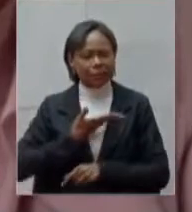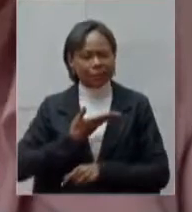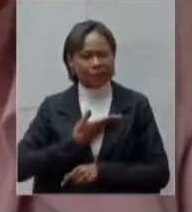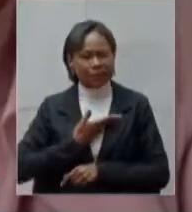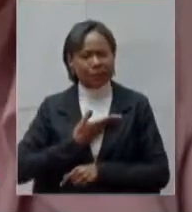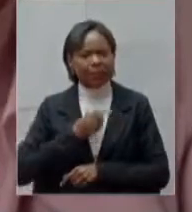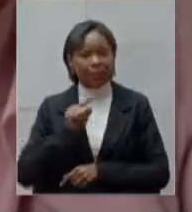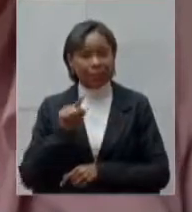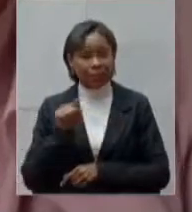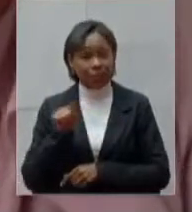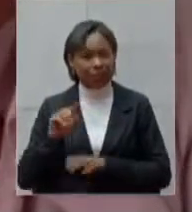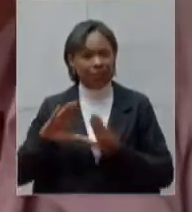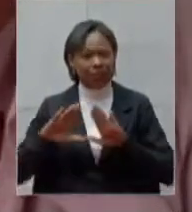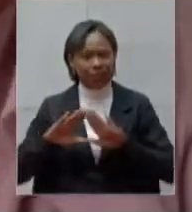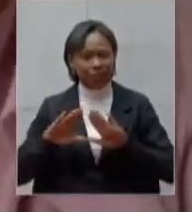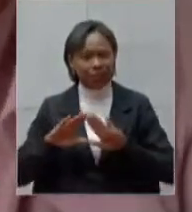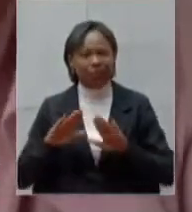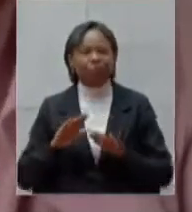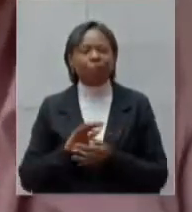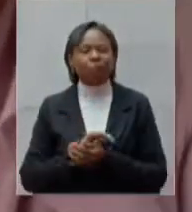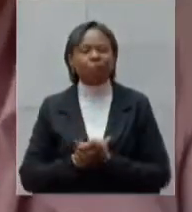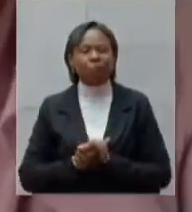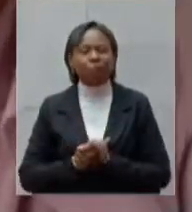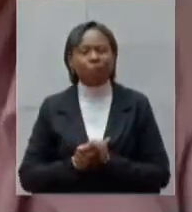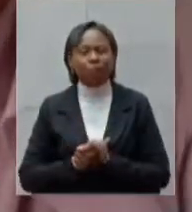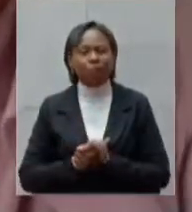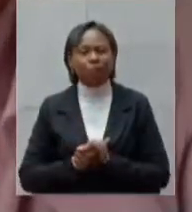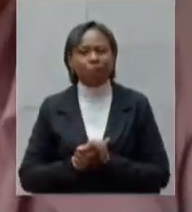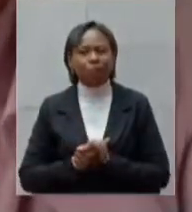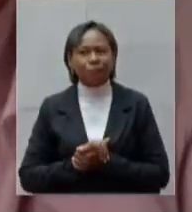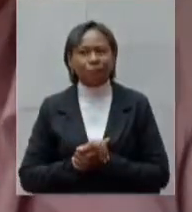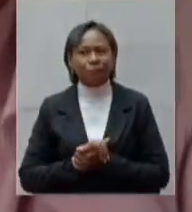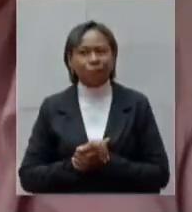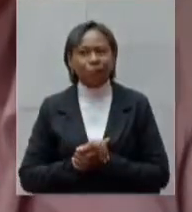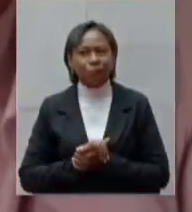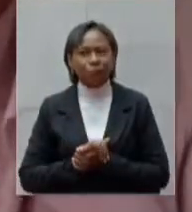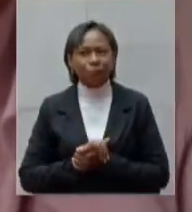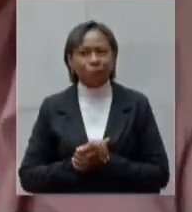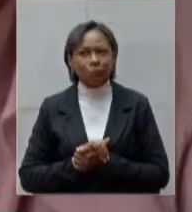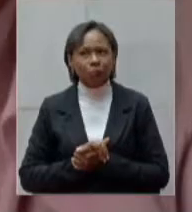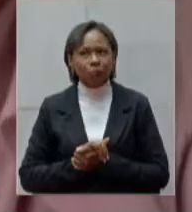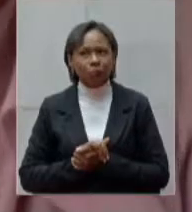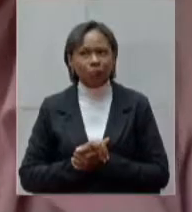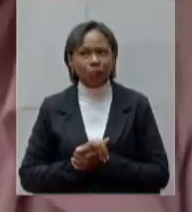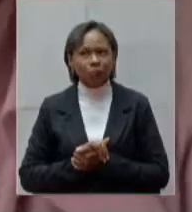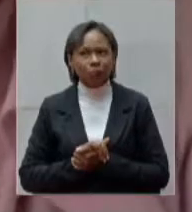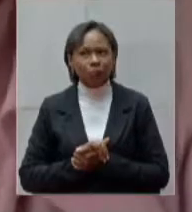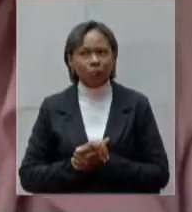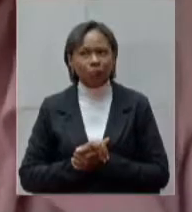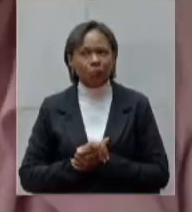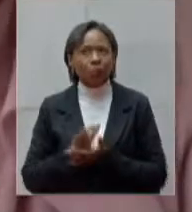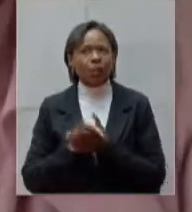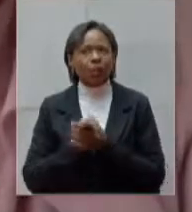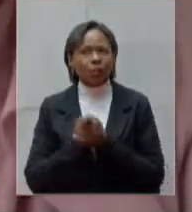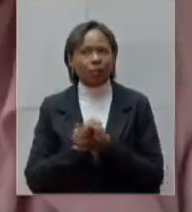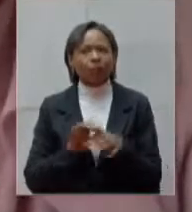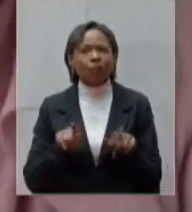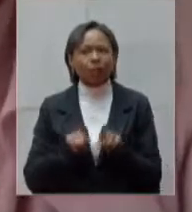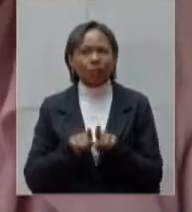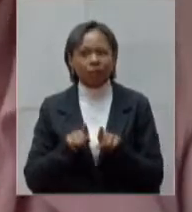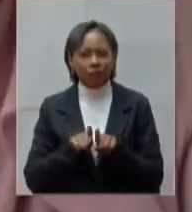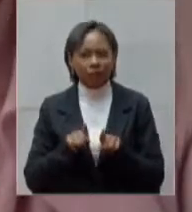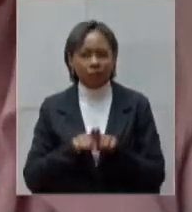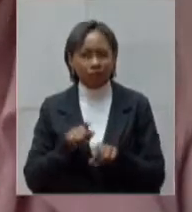legislativa grande deputado grande atuação que nós tivemos juntos e quero saudar também o